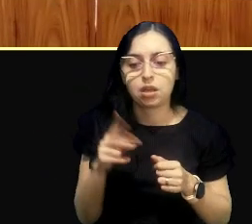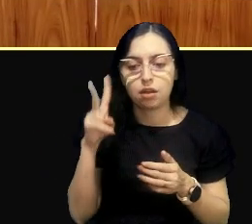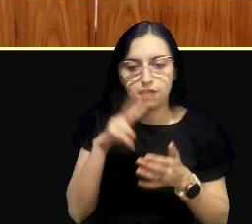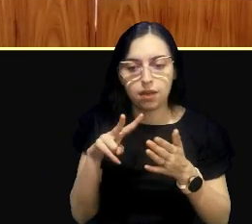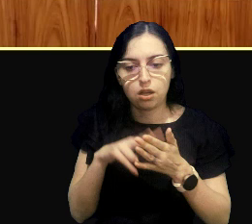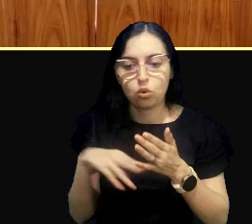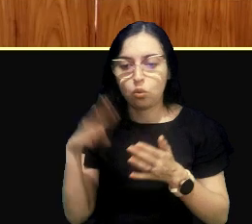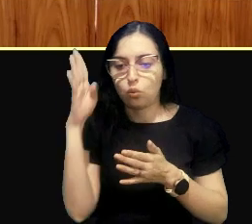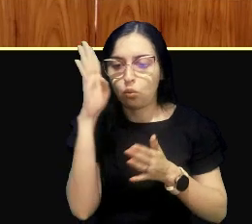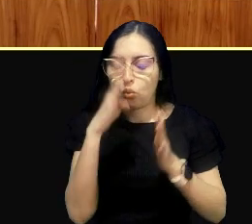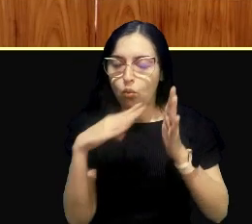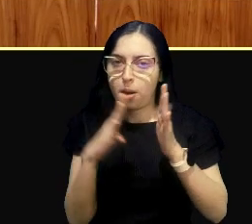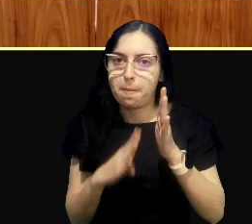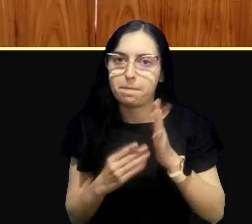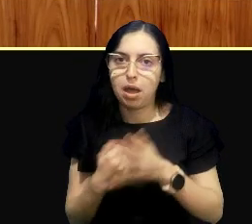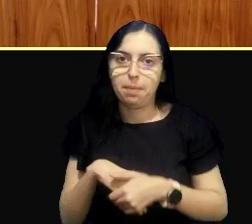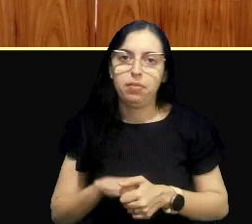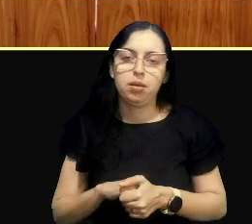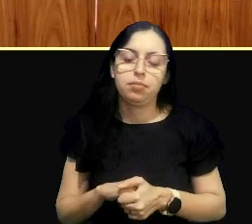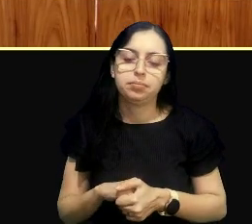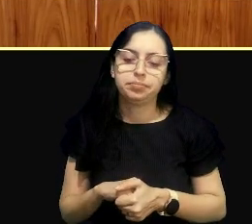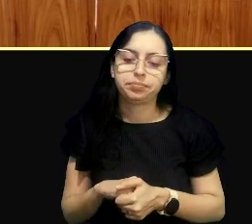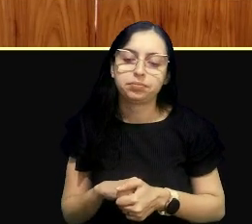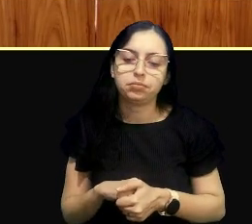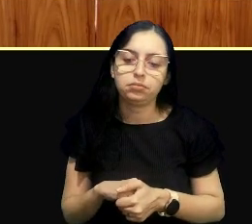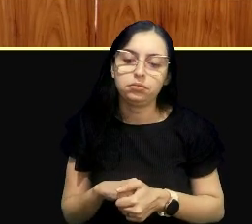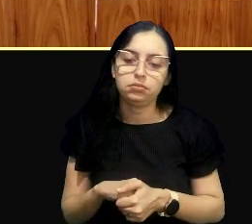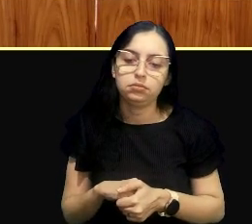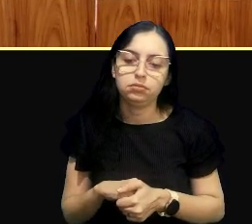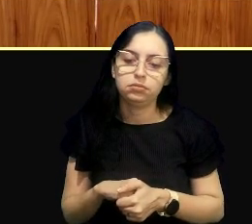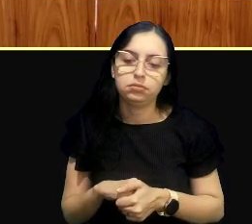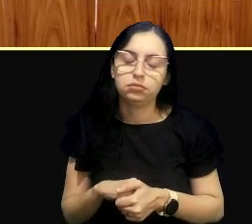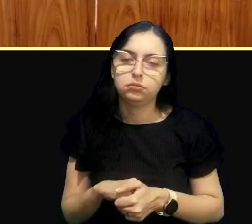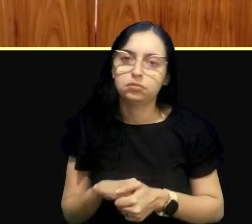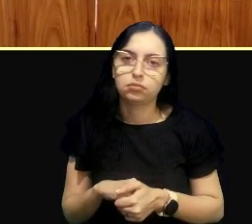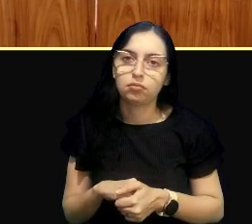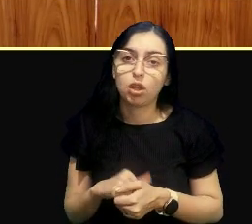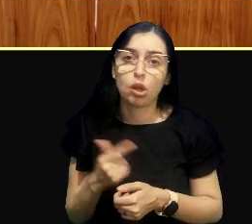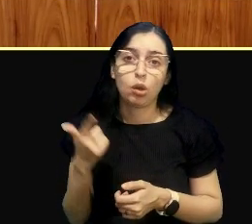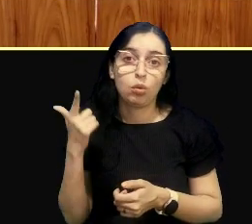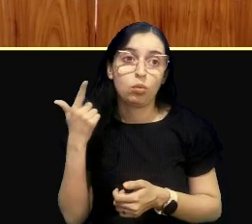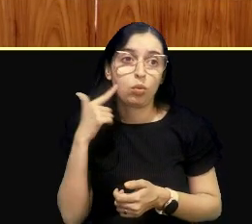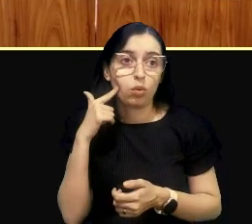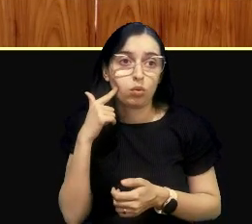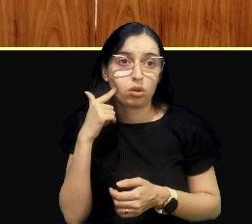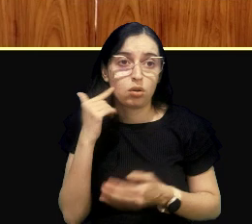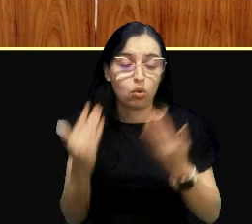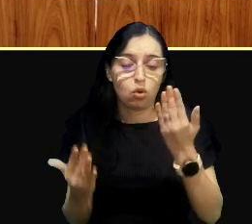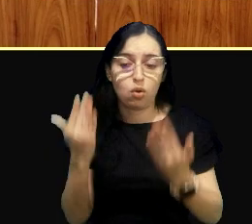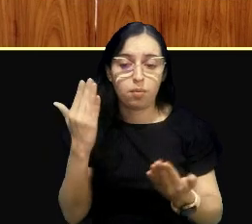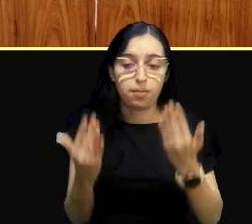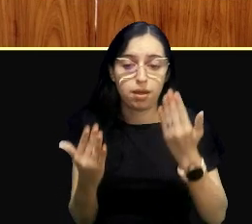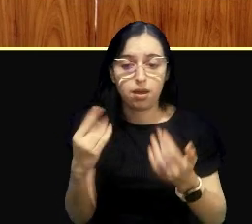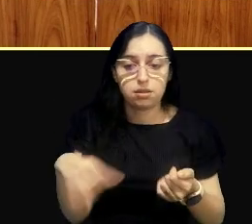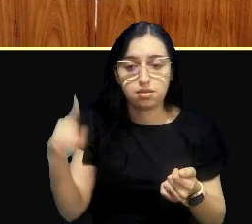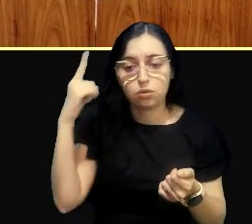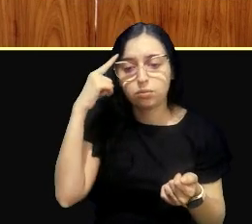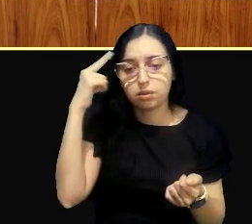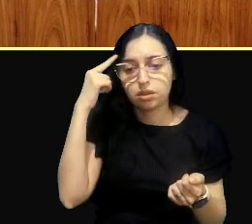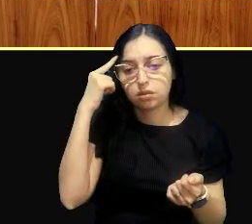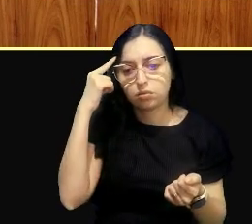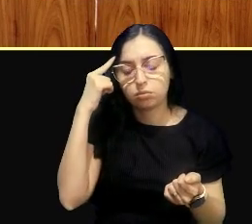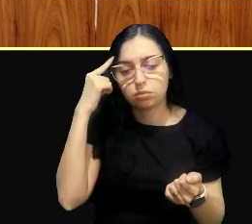mapa e aí foi inevitável eu fazer uma comparação mental com